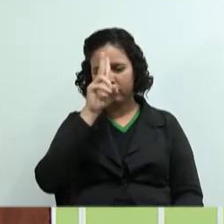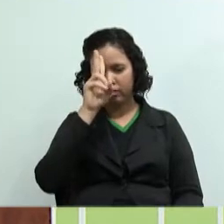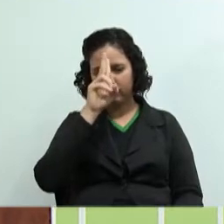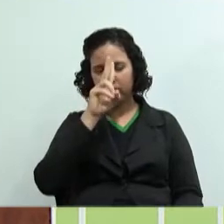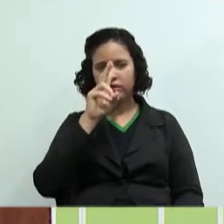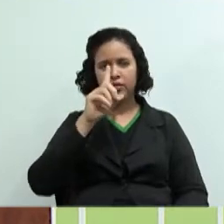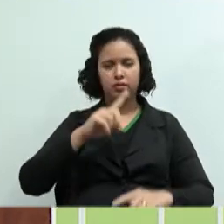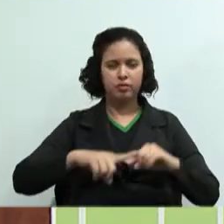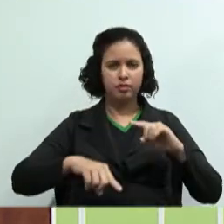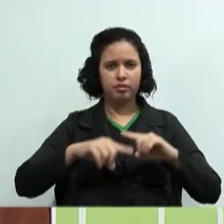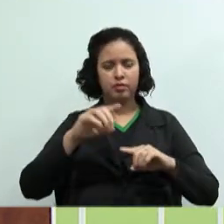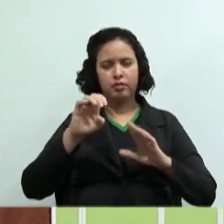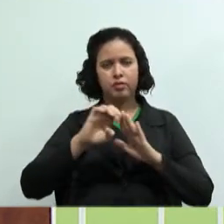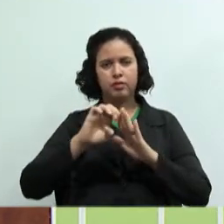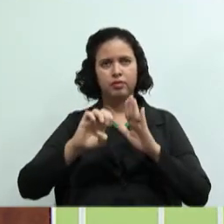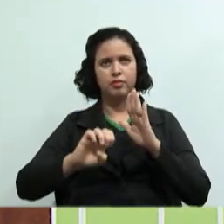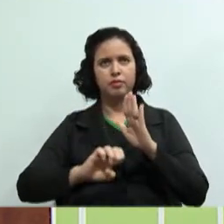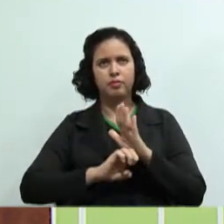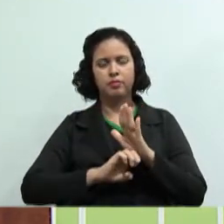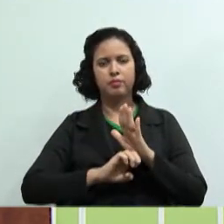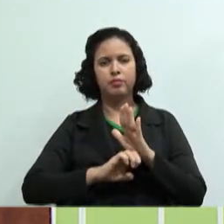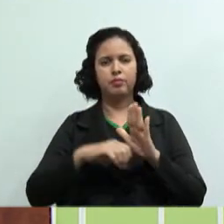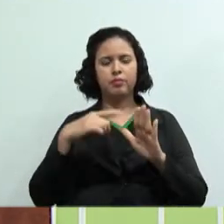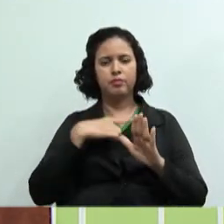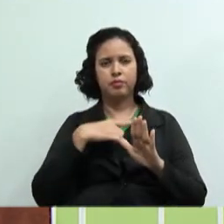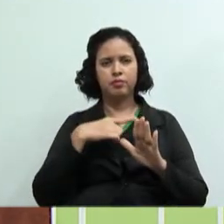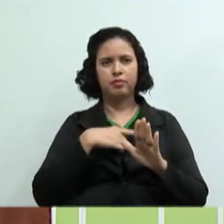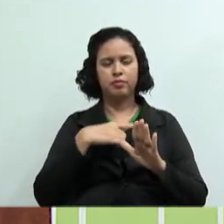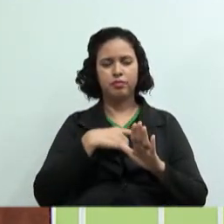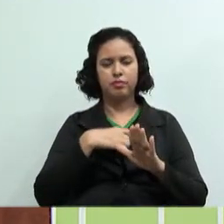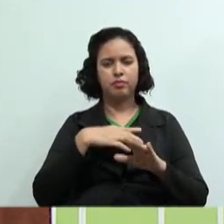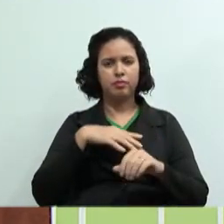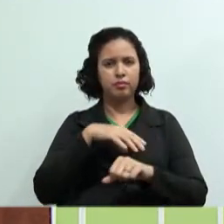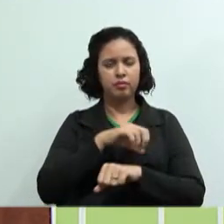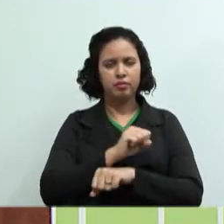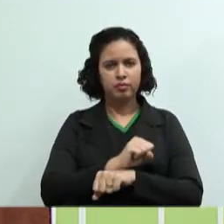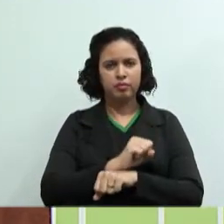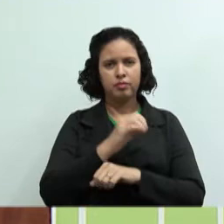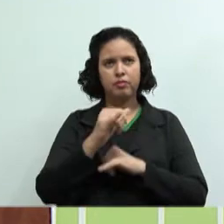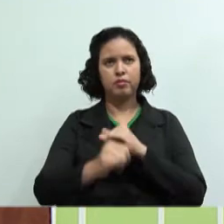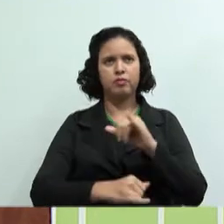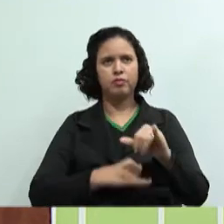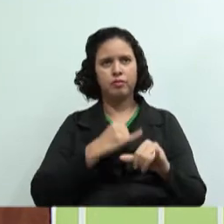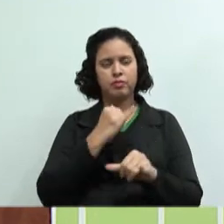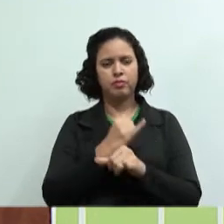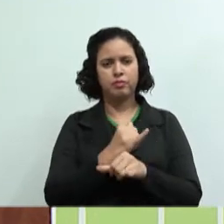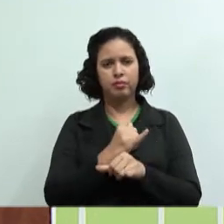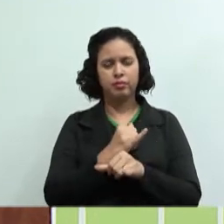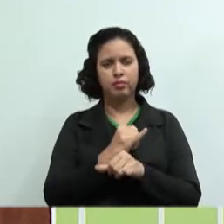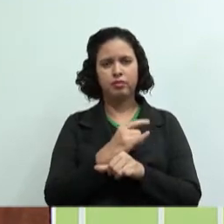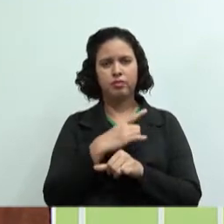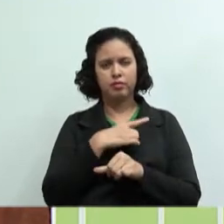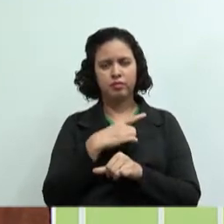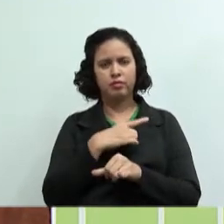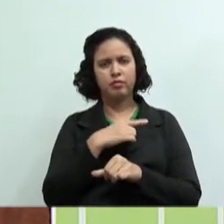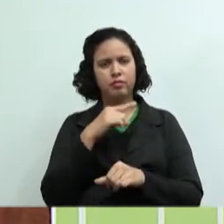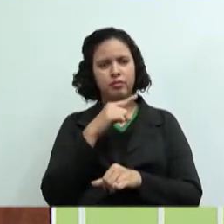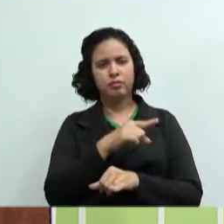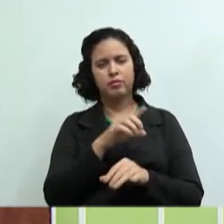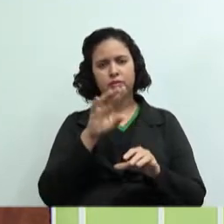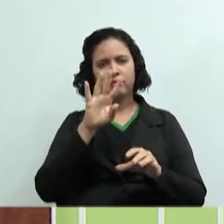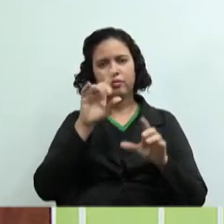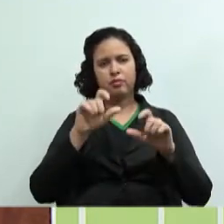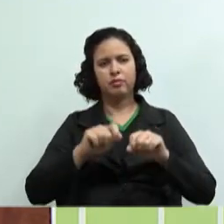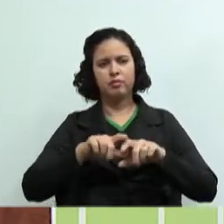o material dos estatutos, quem tem acesso à internet, o material dos estatutos está lá no mural, tá?